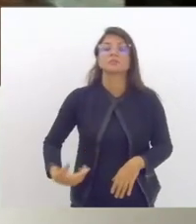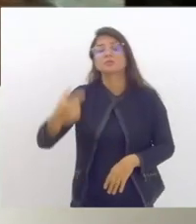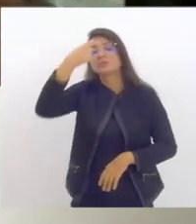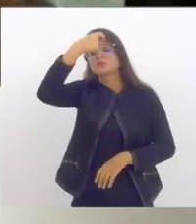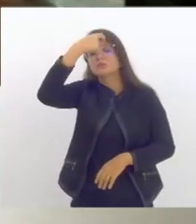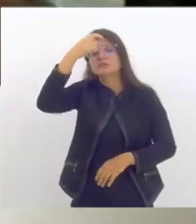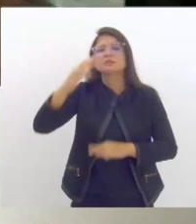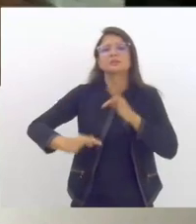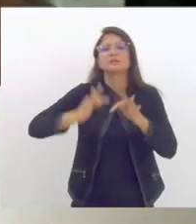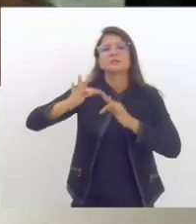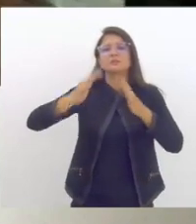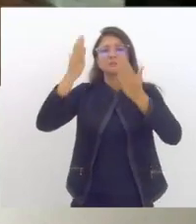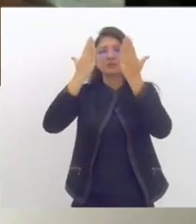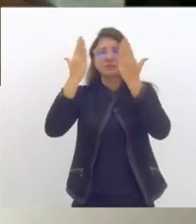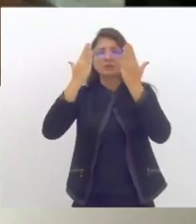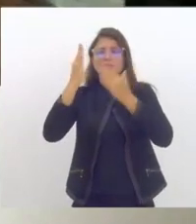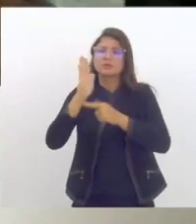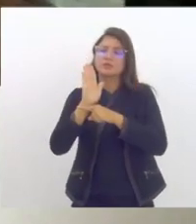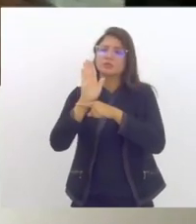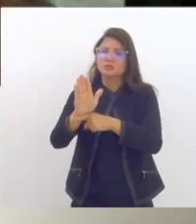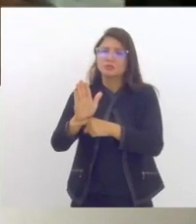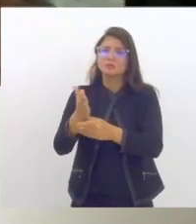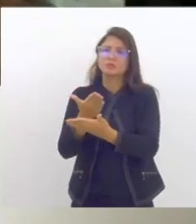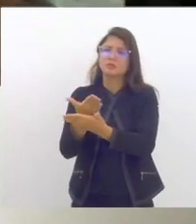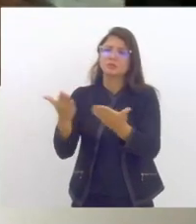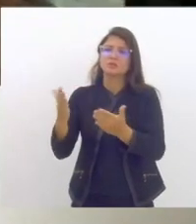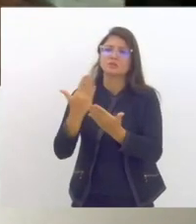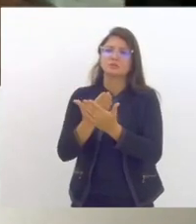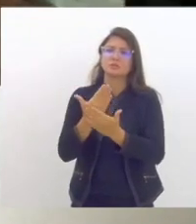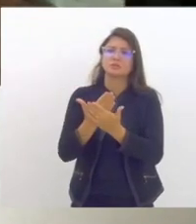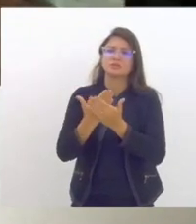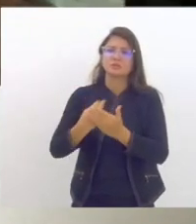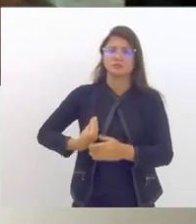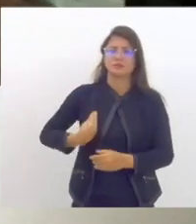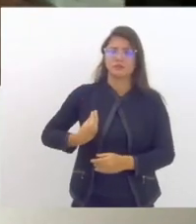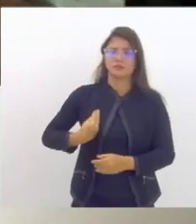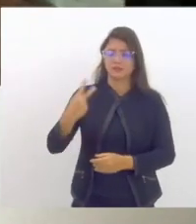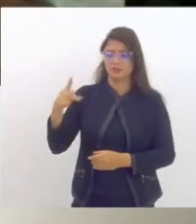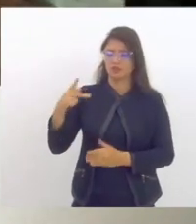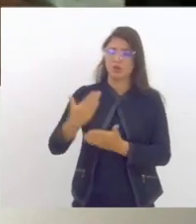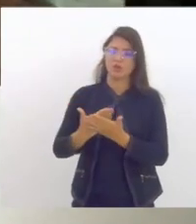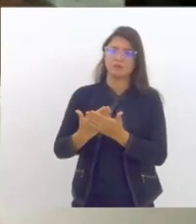psicológico ajudaria muito com os estudantes e a vida acadêmica de todos